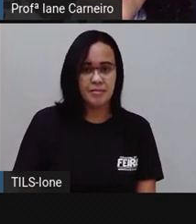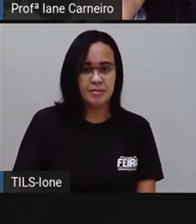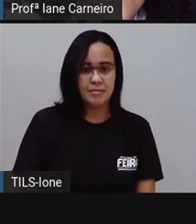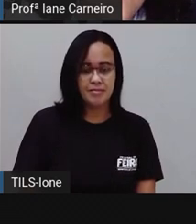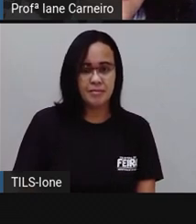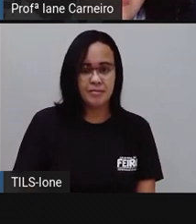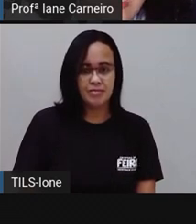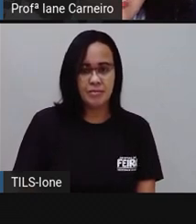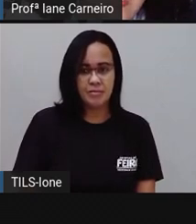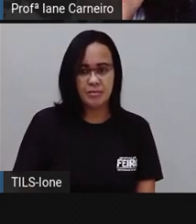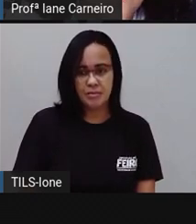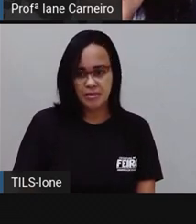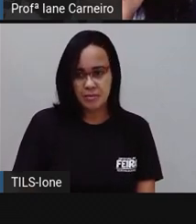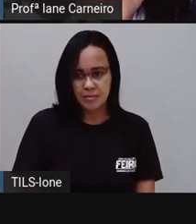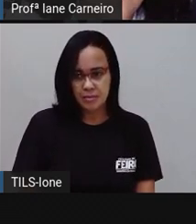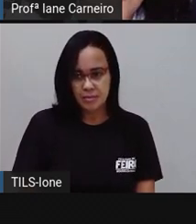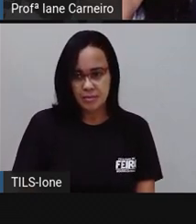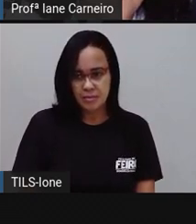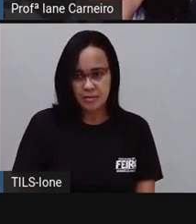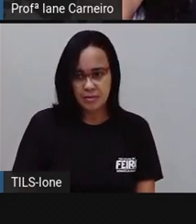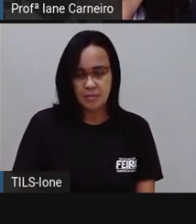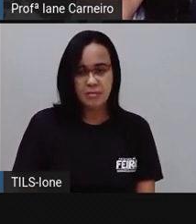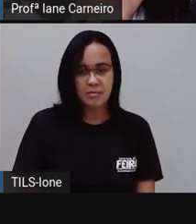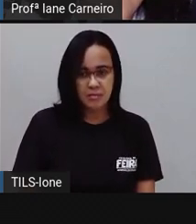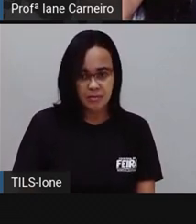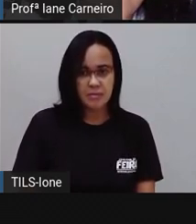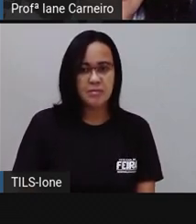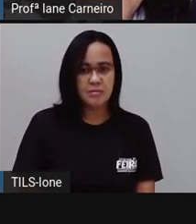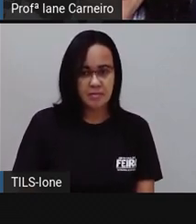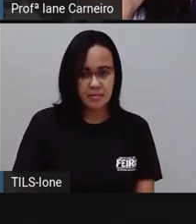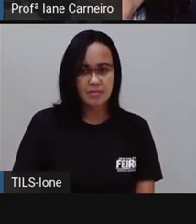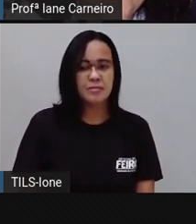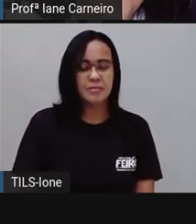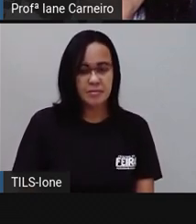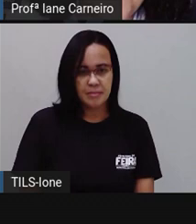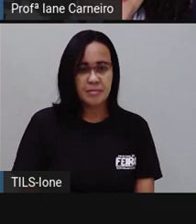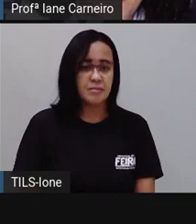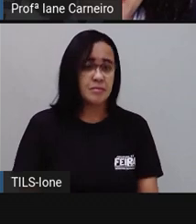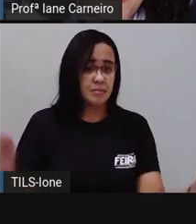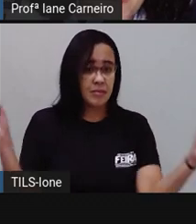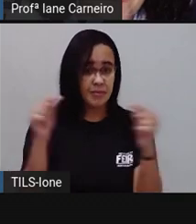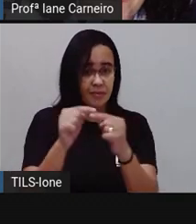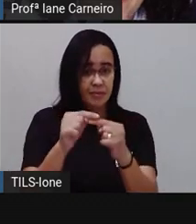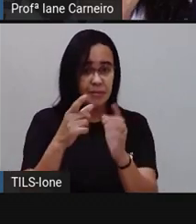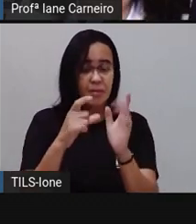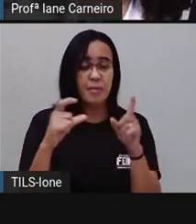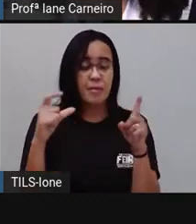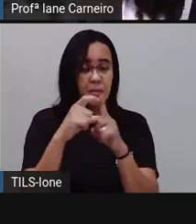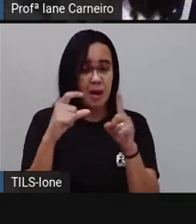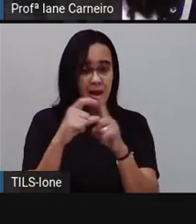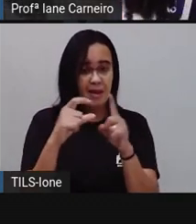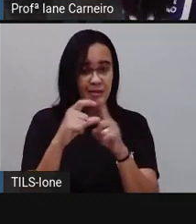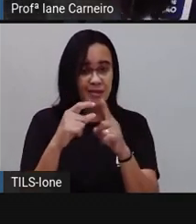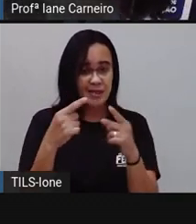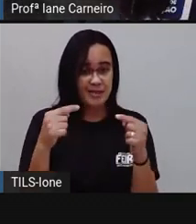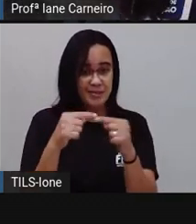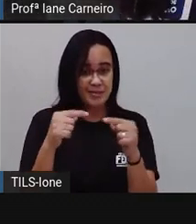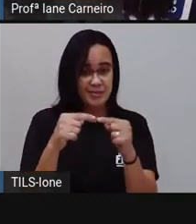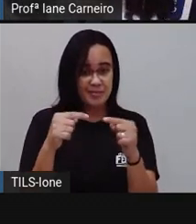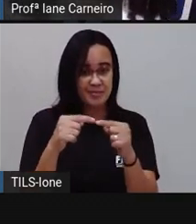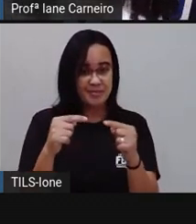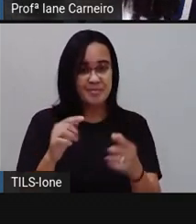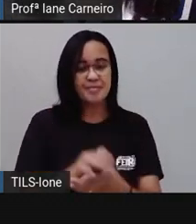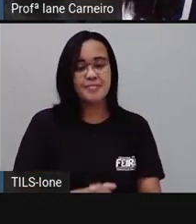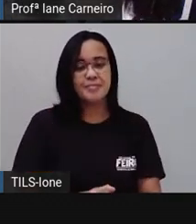Pronto, ado, rimando, ó, também. Receberam a rima? Outro, ó,